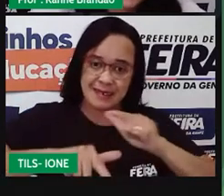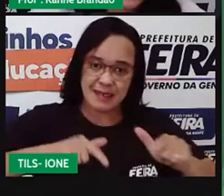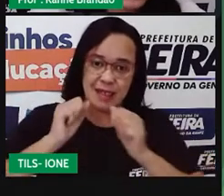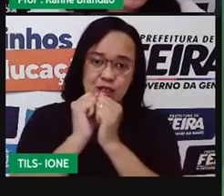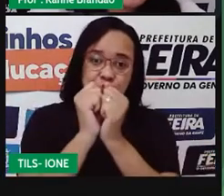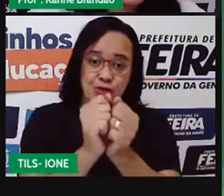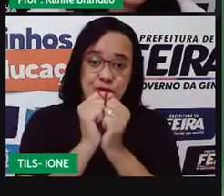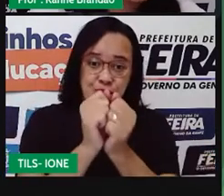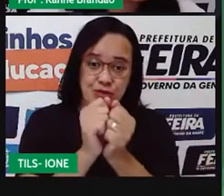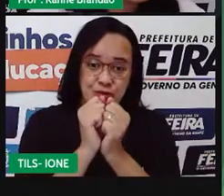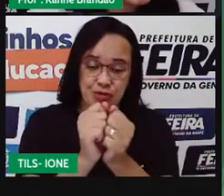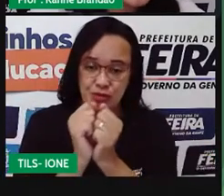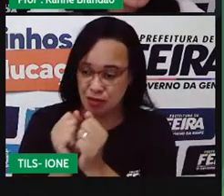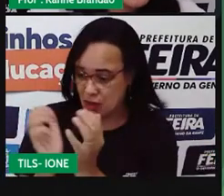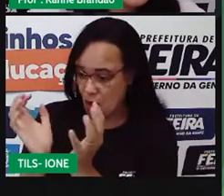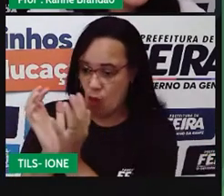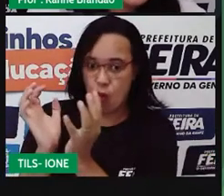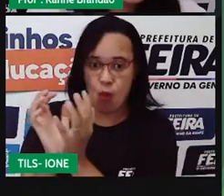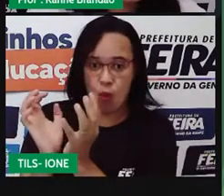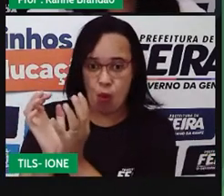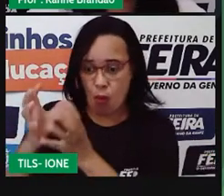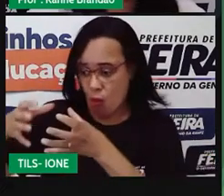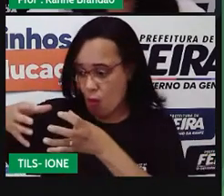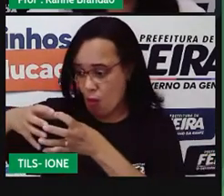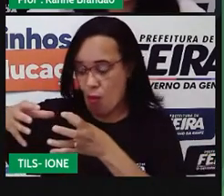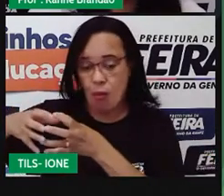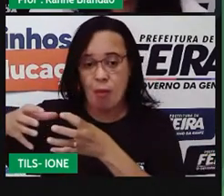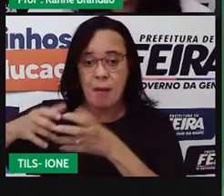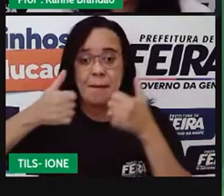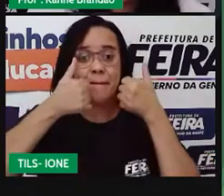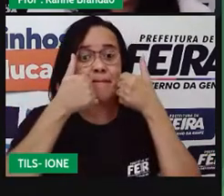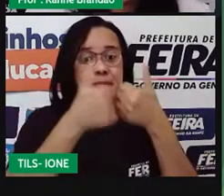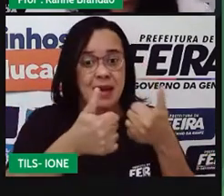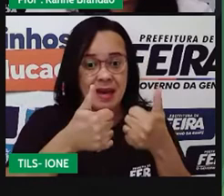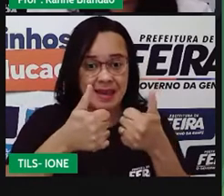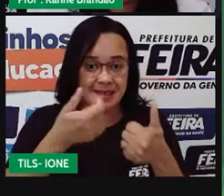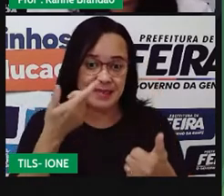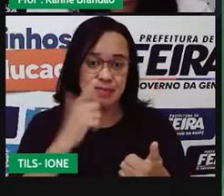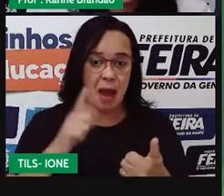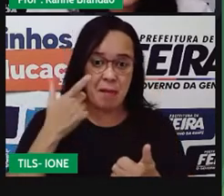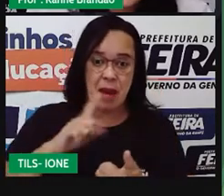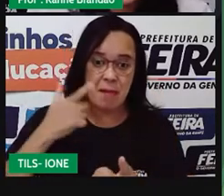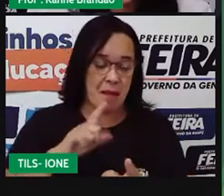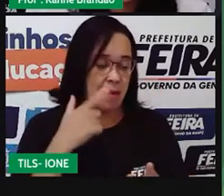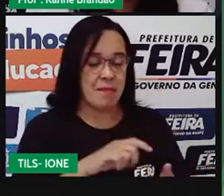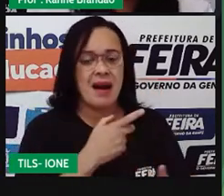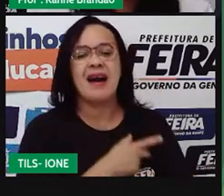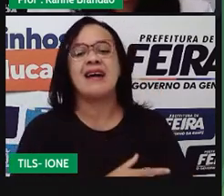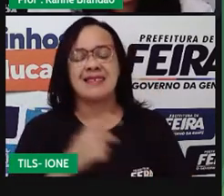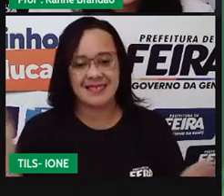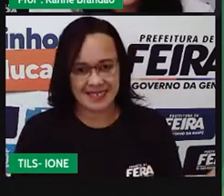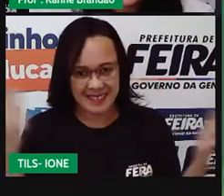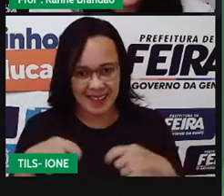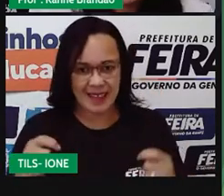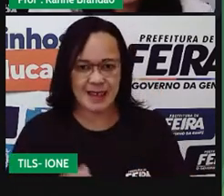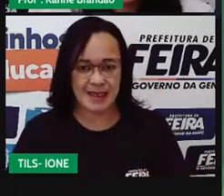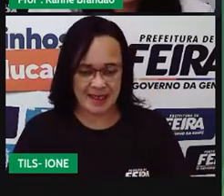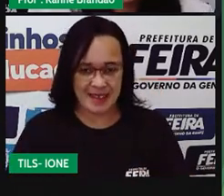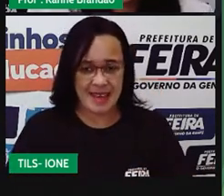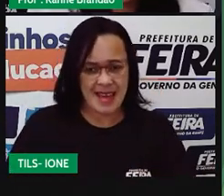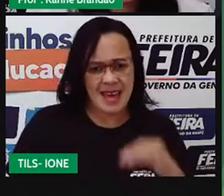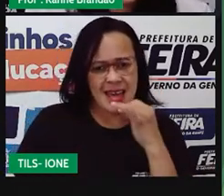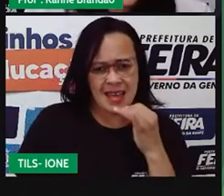sucesso do grupo. Olha só, então, a formiga, ela vive grudada uma na outra?